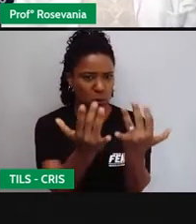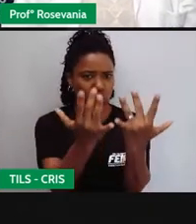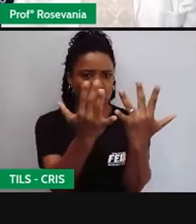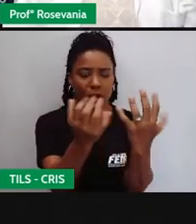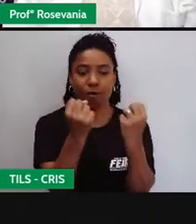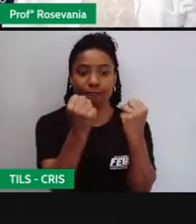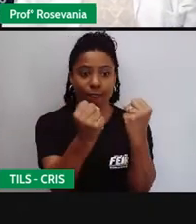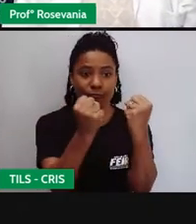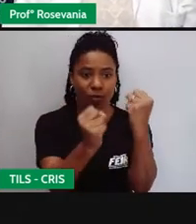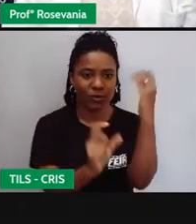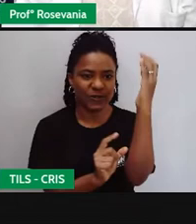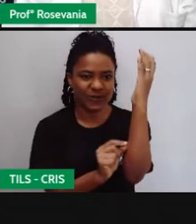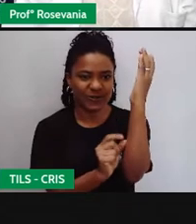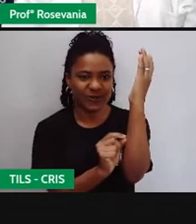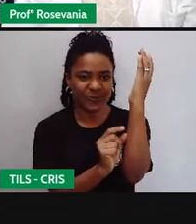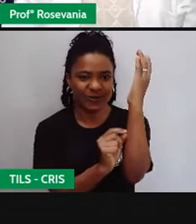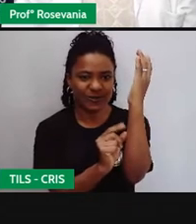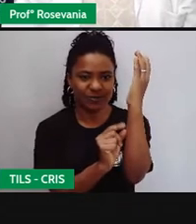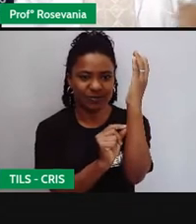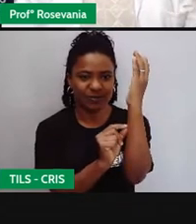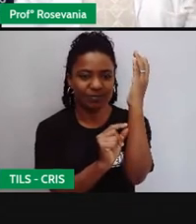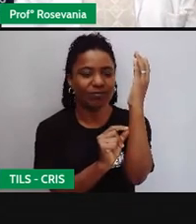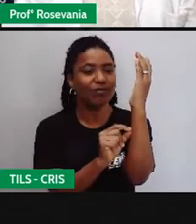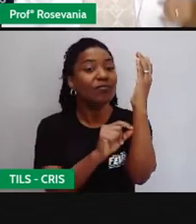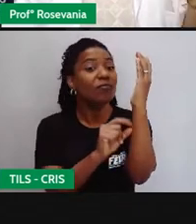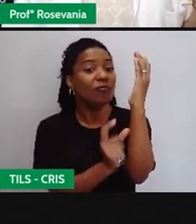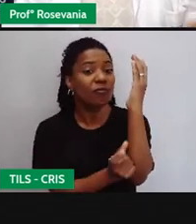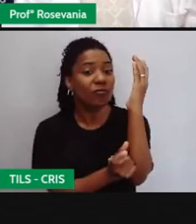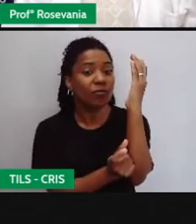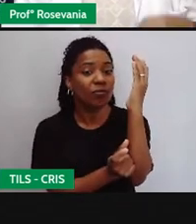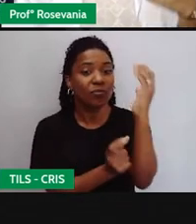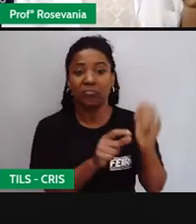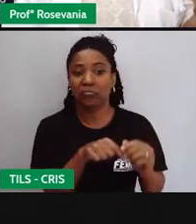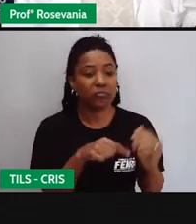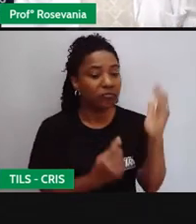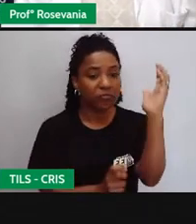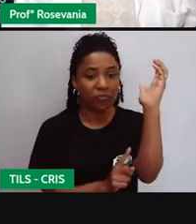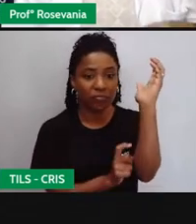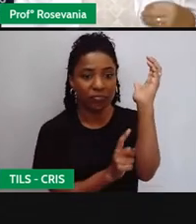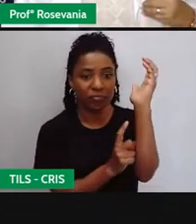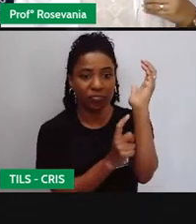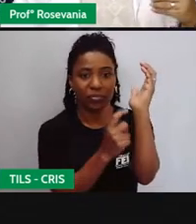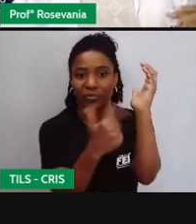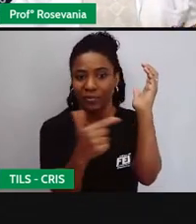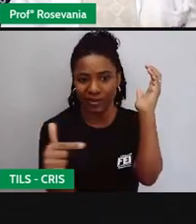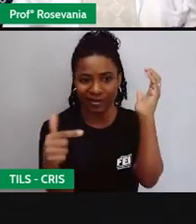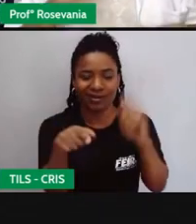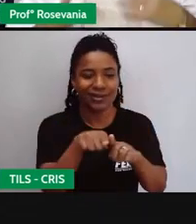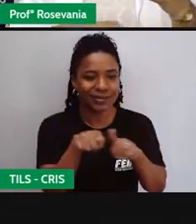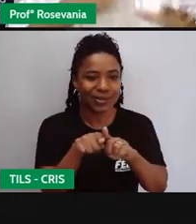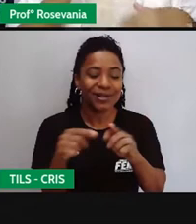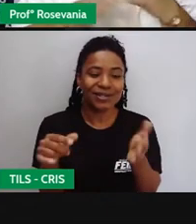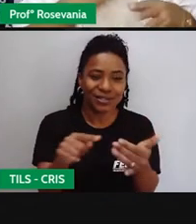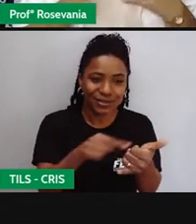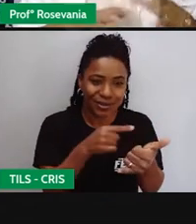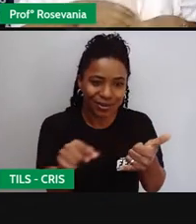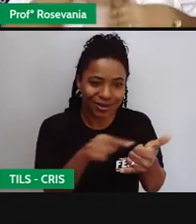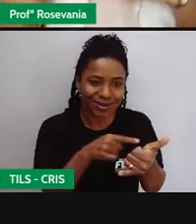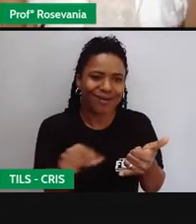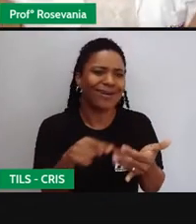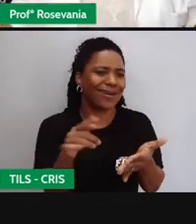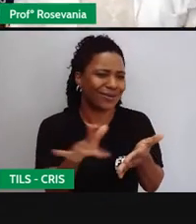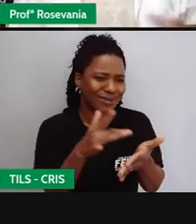e a gente usa muitos produtos na área digital, como tablets, celulares, computadores, e esses dados todos lá são